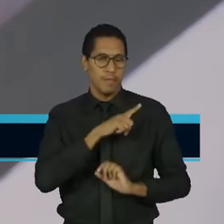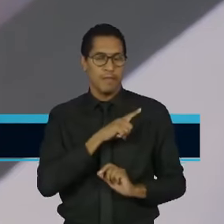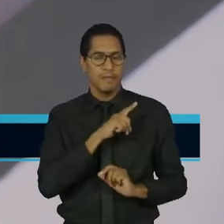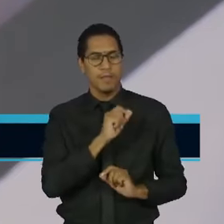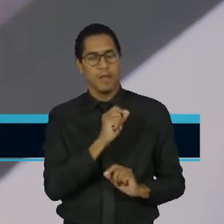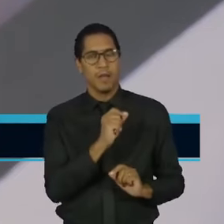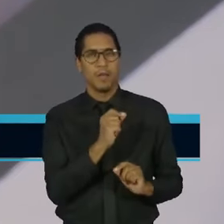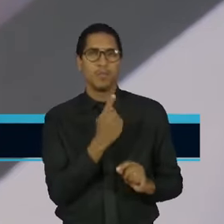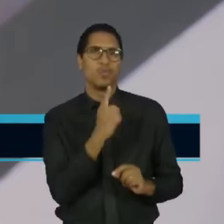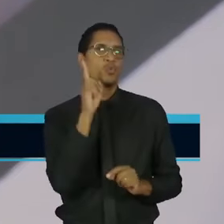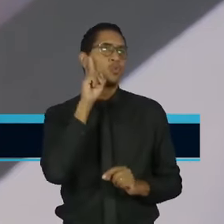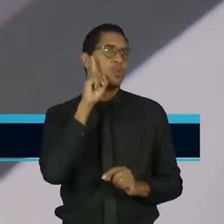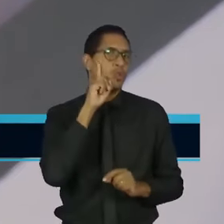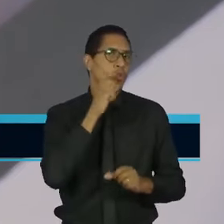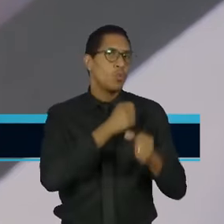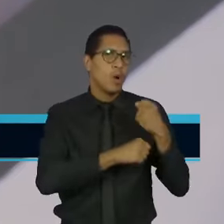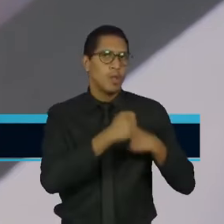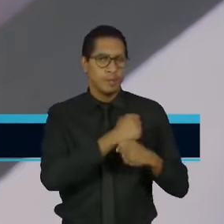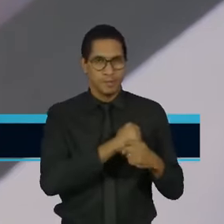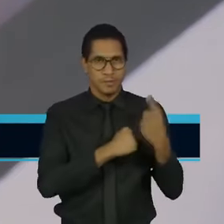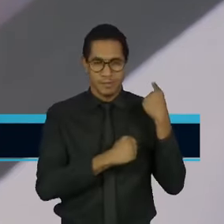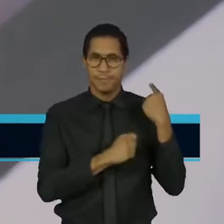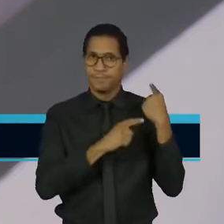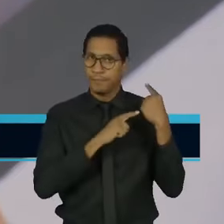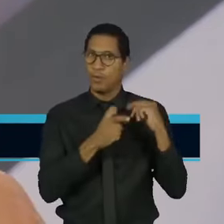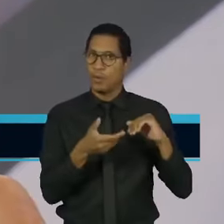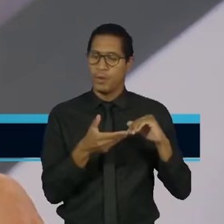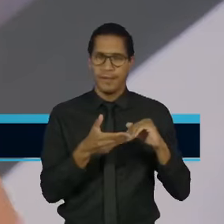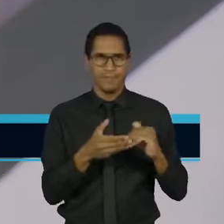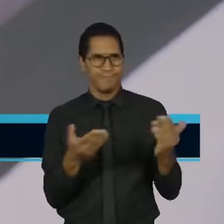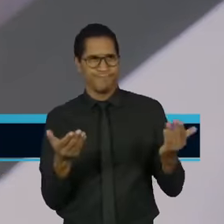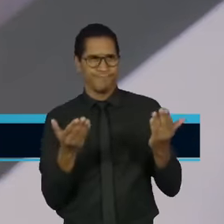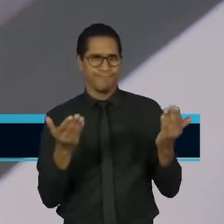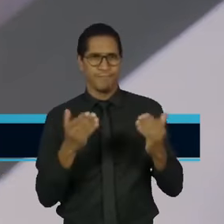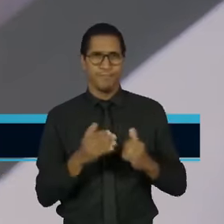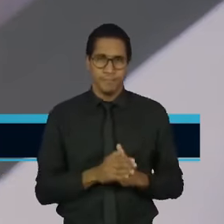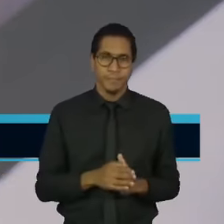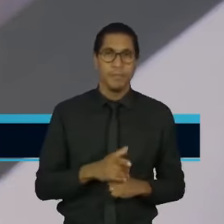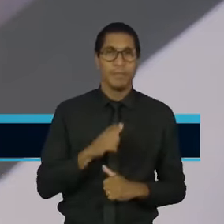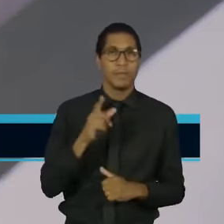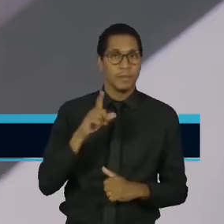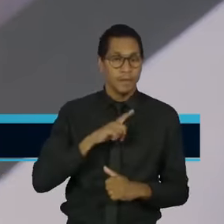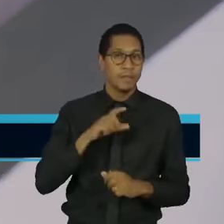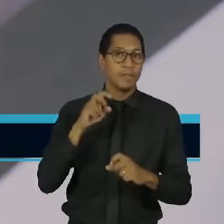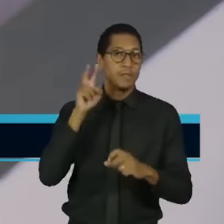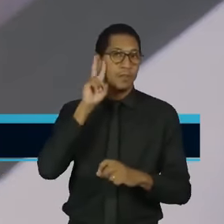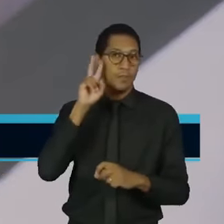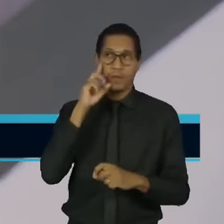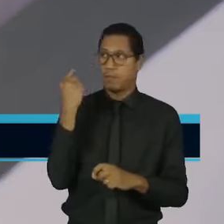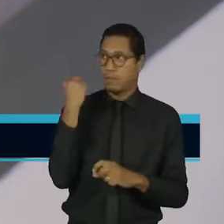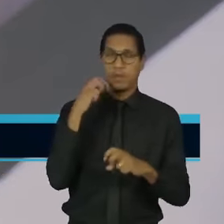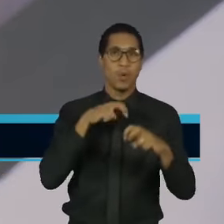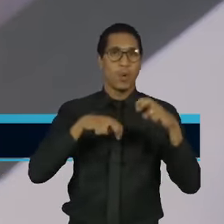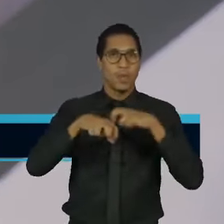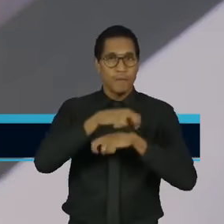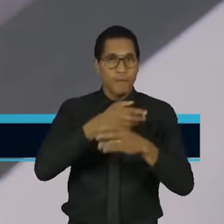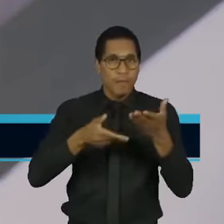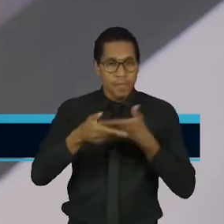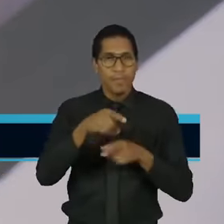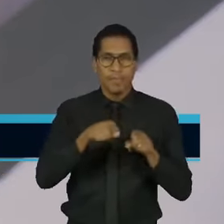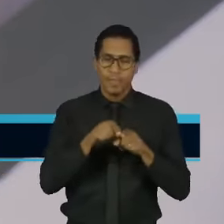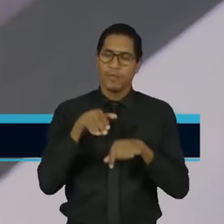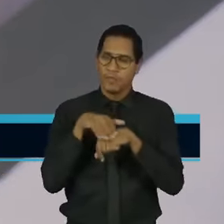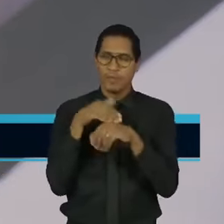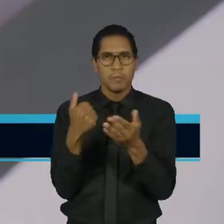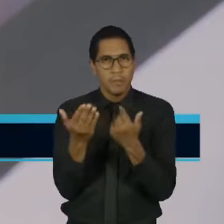Congresso foi considerada truculenta pelo próprio Parlamento. Na segunda-feira, no Roda Viva, a gente abordou muito essa questão com o ministro. Ele